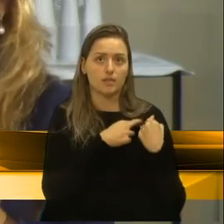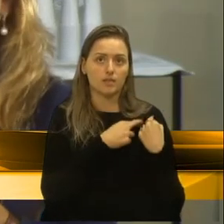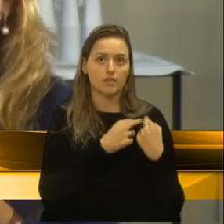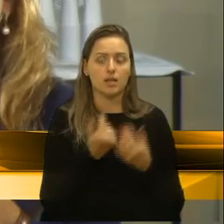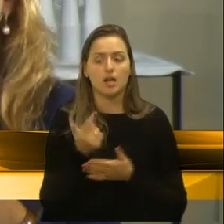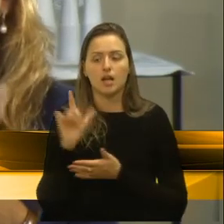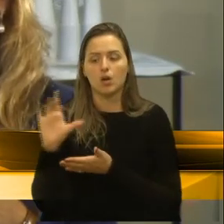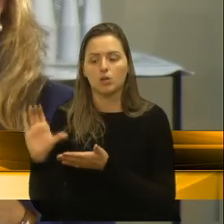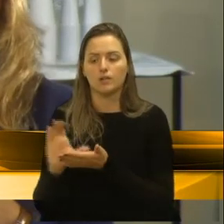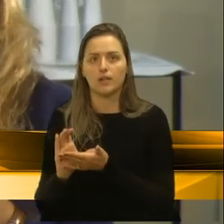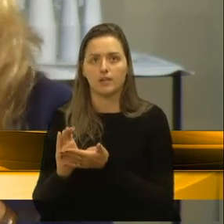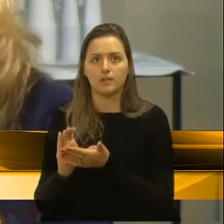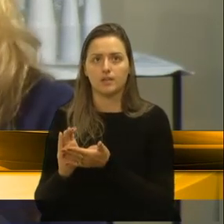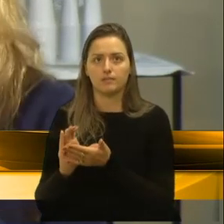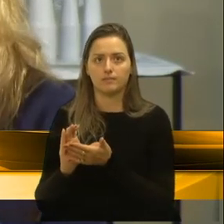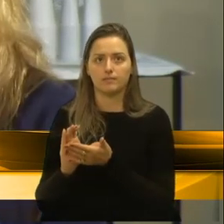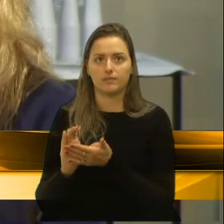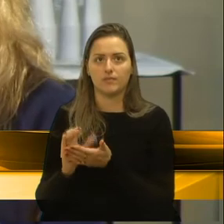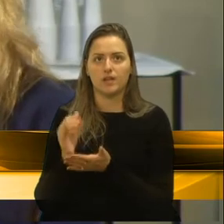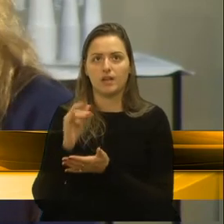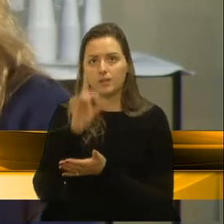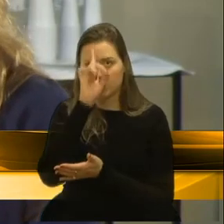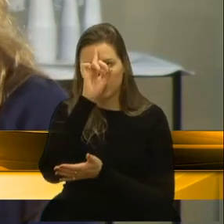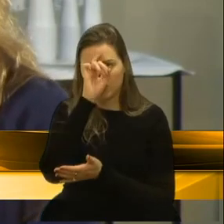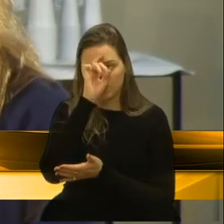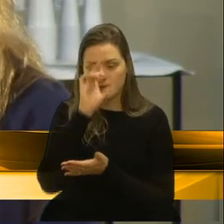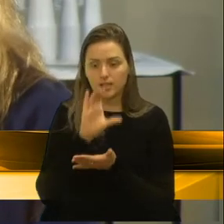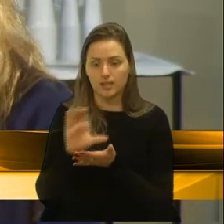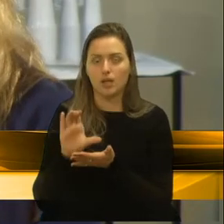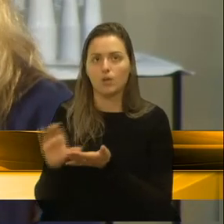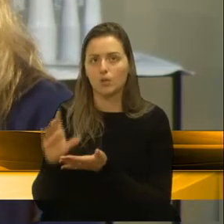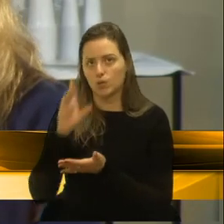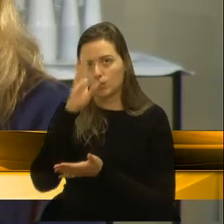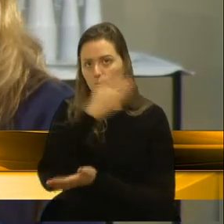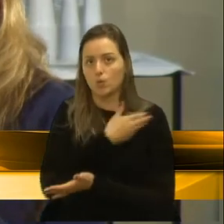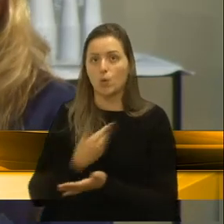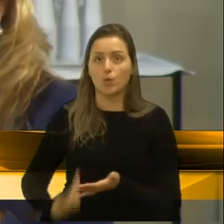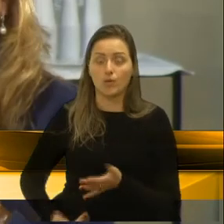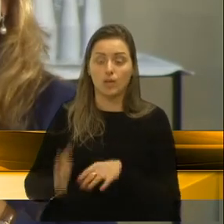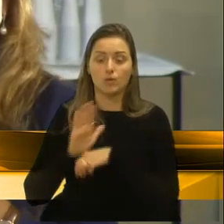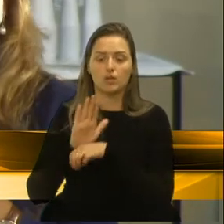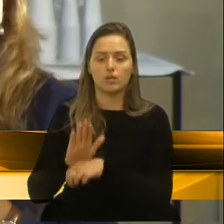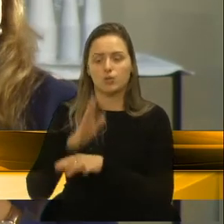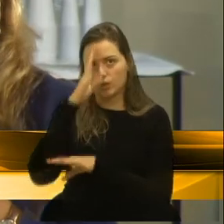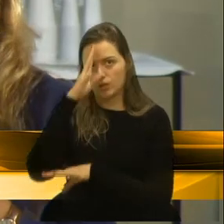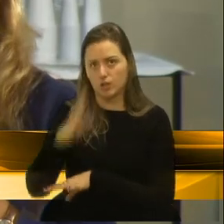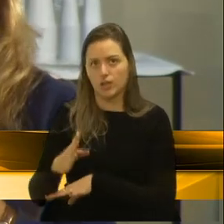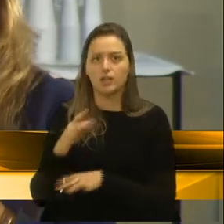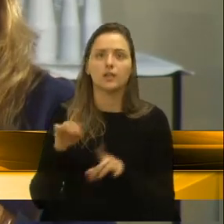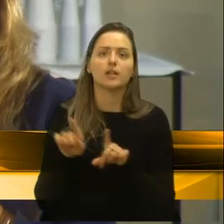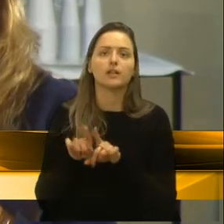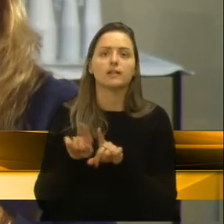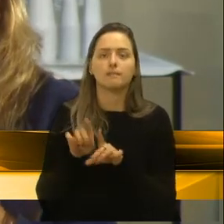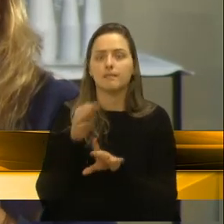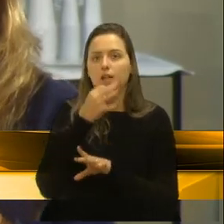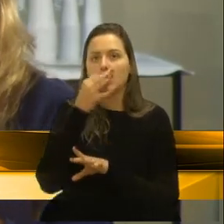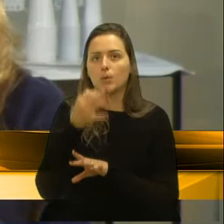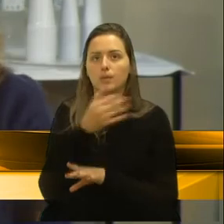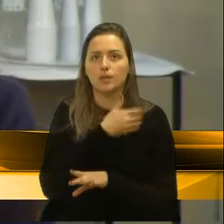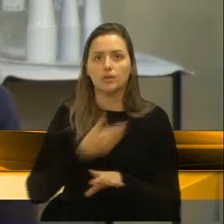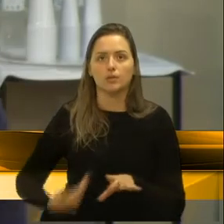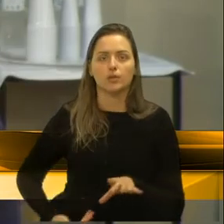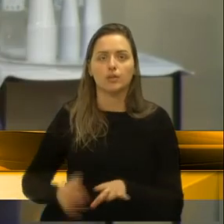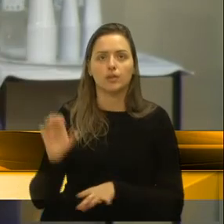outra verba ele direciona para os hospitais onde o governo trabalha diretamente. Inclusive, a sugestão do governador